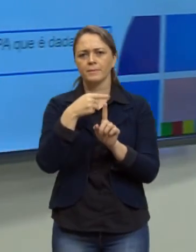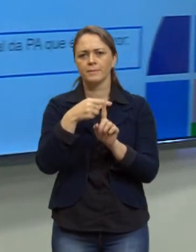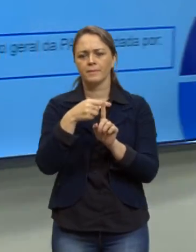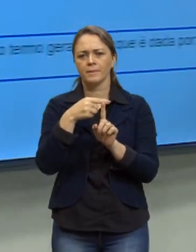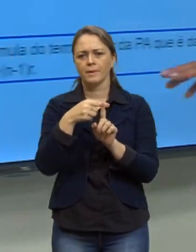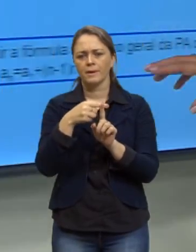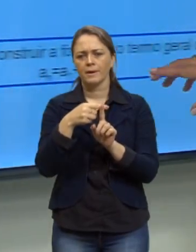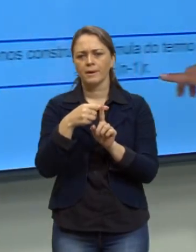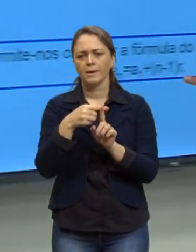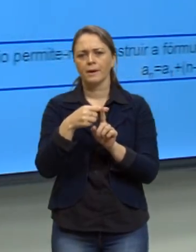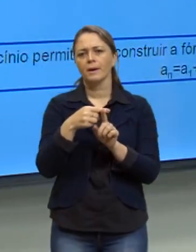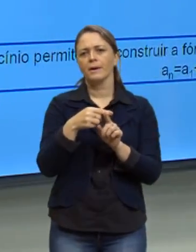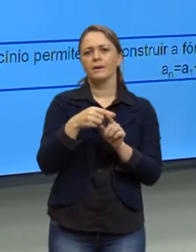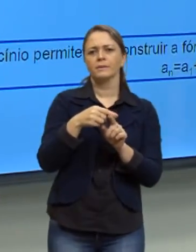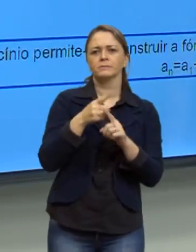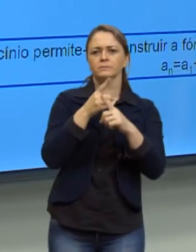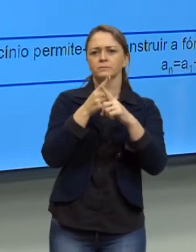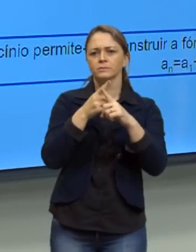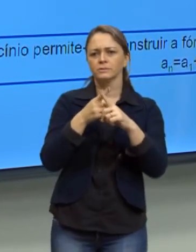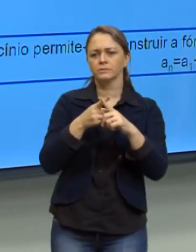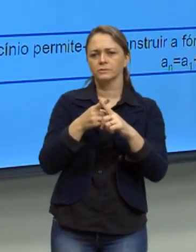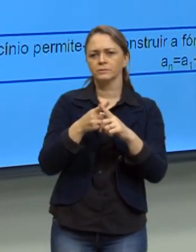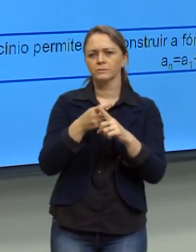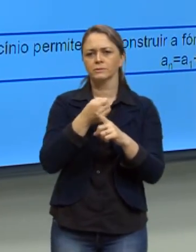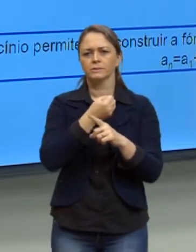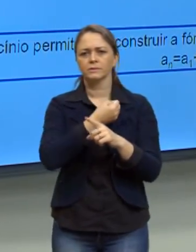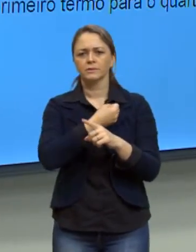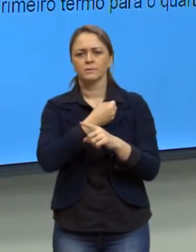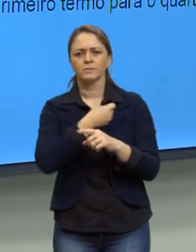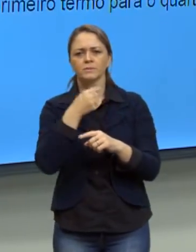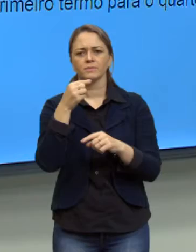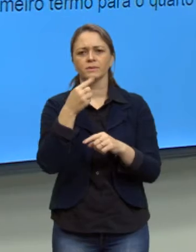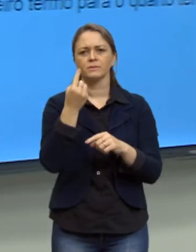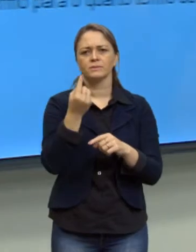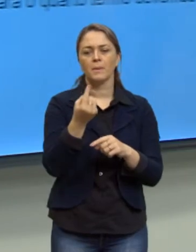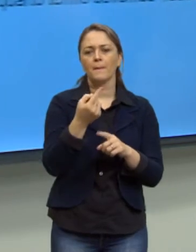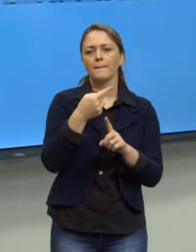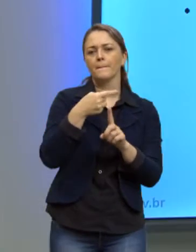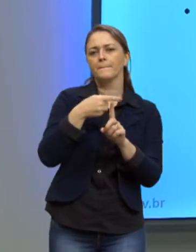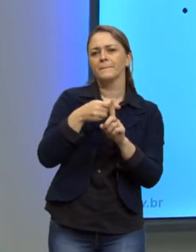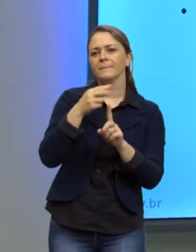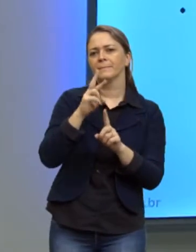termos menos 1, pela razão. Certo? Vamos adiante.